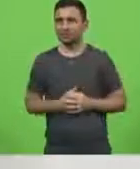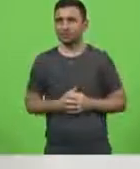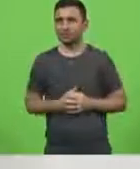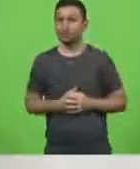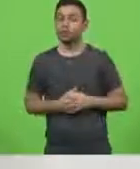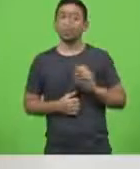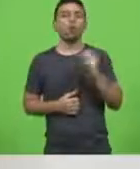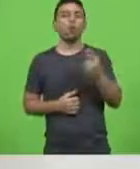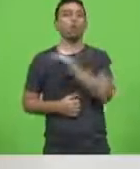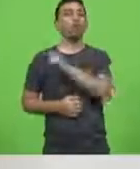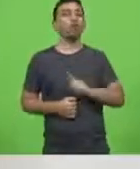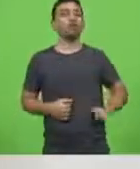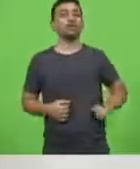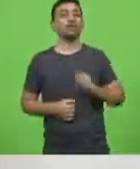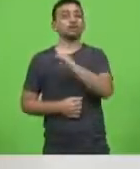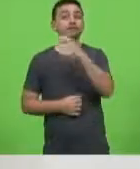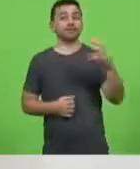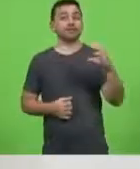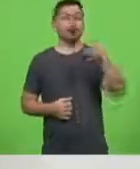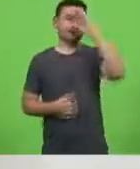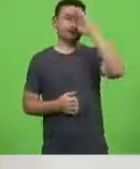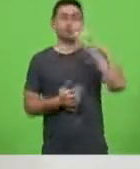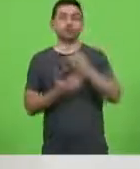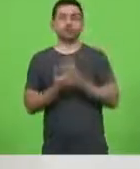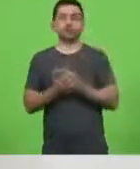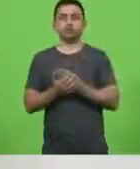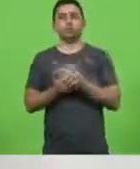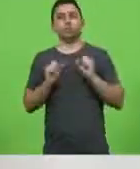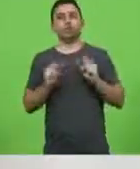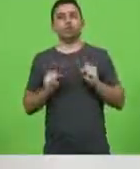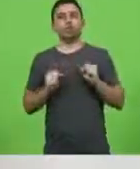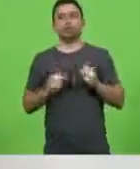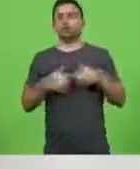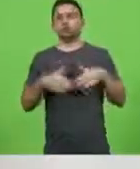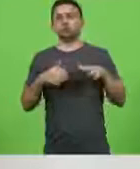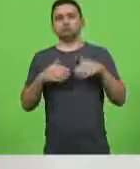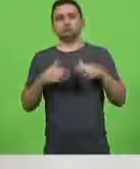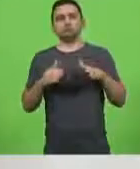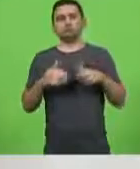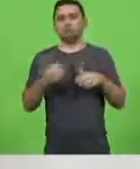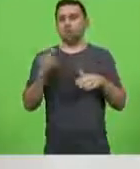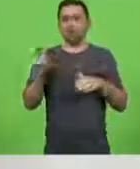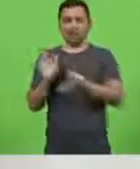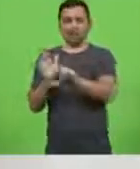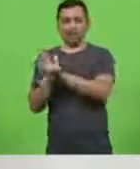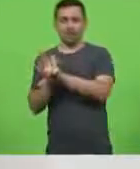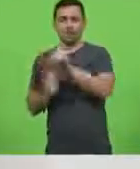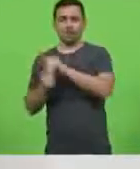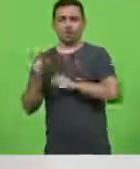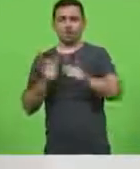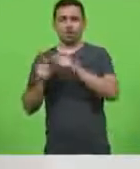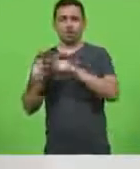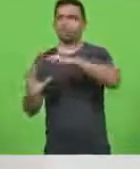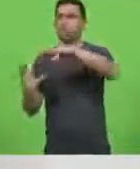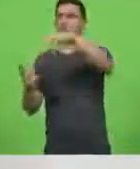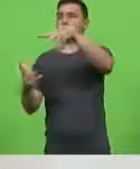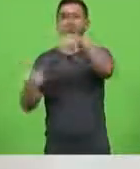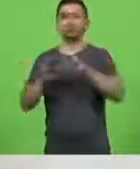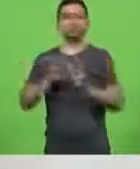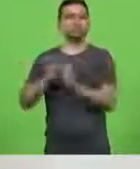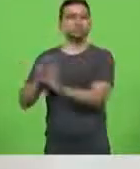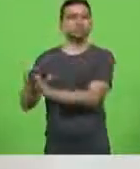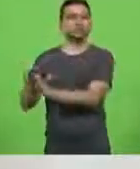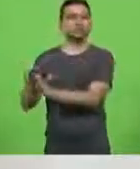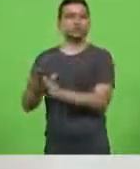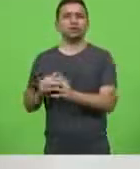governo de Santa Catarina acredite que a revelia de todas as leis econômicas do mundo a revelia de tudo